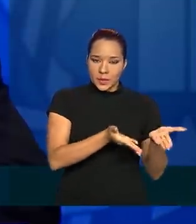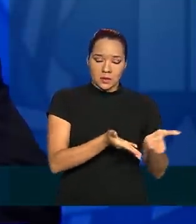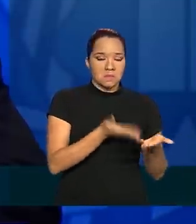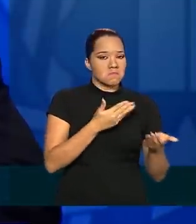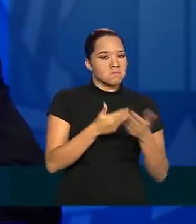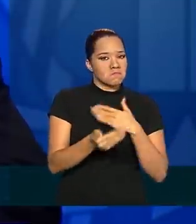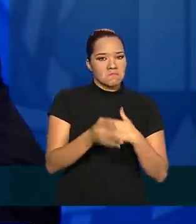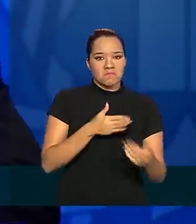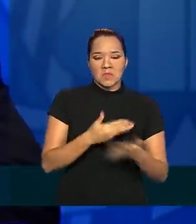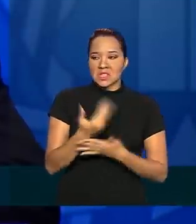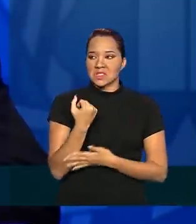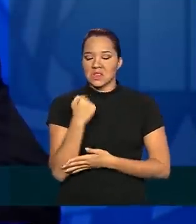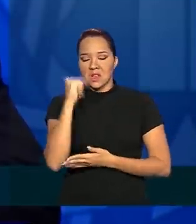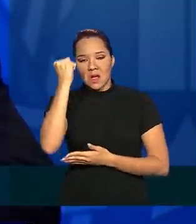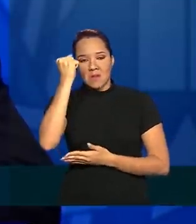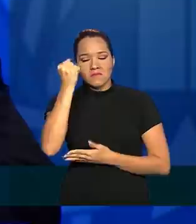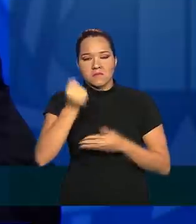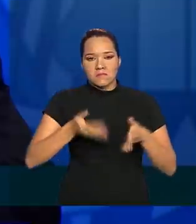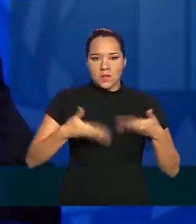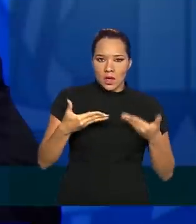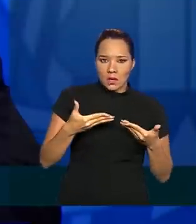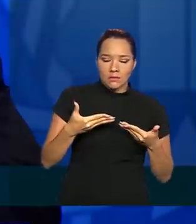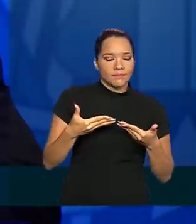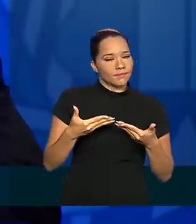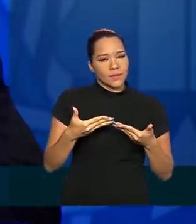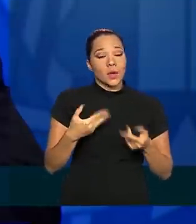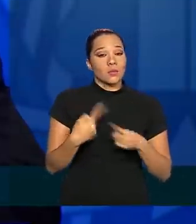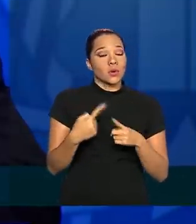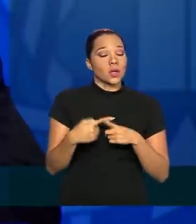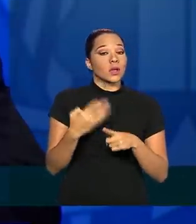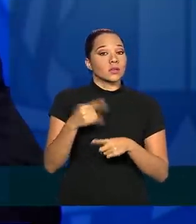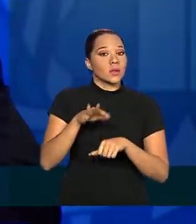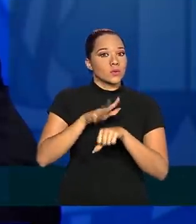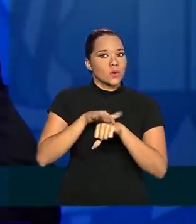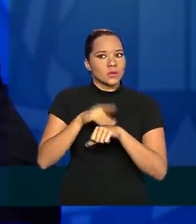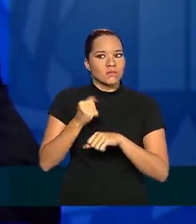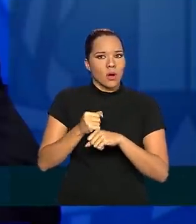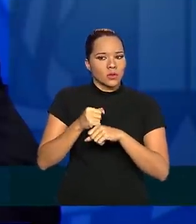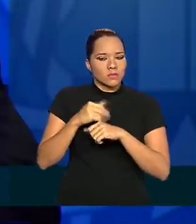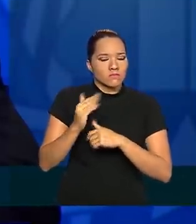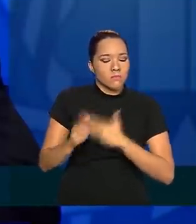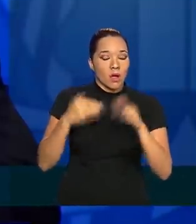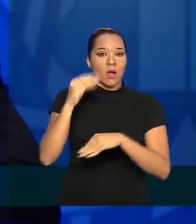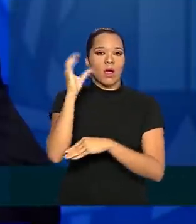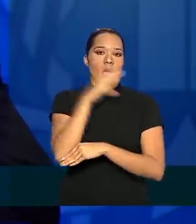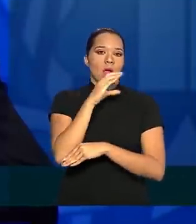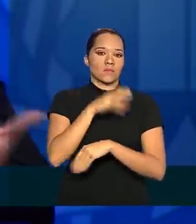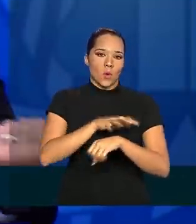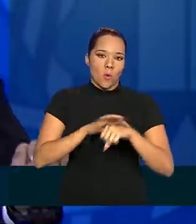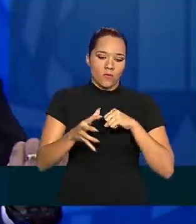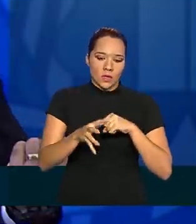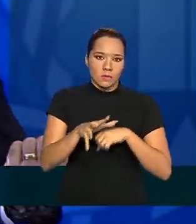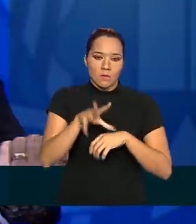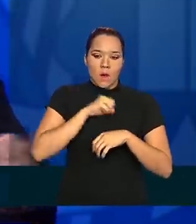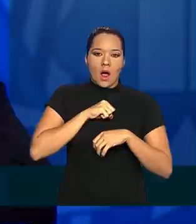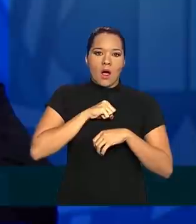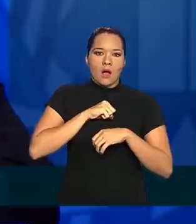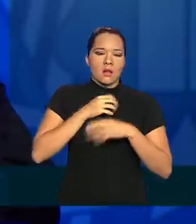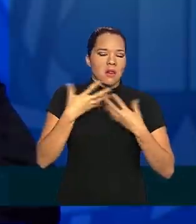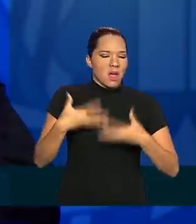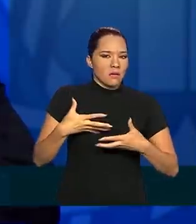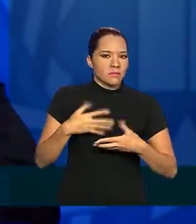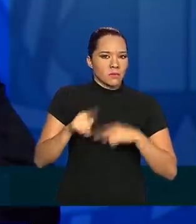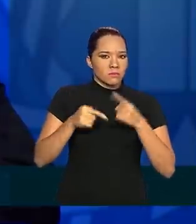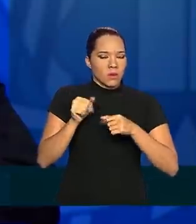independente da gravidade que a gente pode estabelecer, porque essa doença, ela pode evoluir muito rapidamente. Então, é importante, baseado no que foi